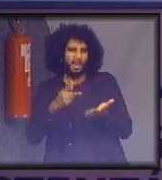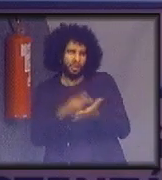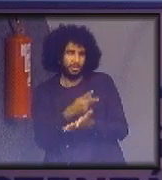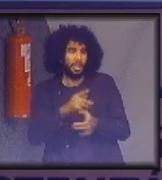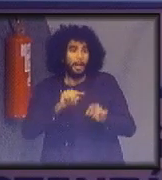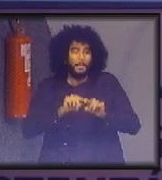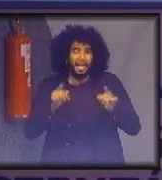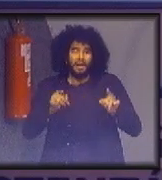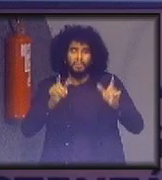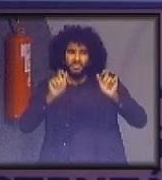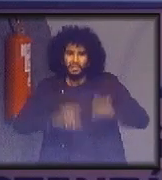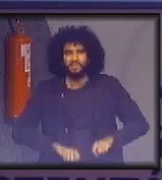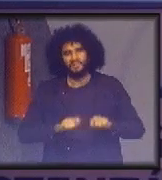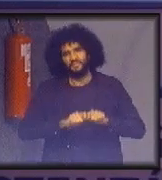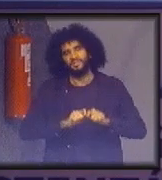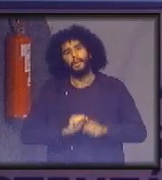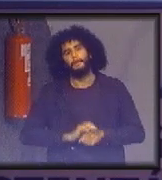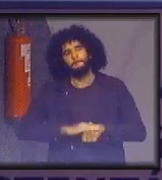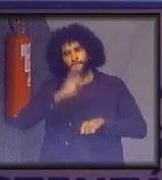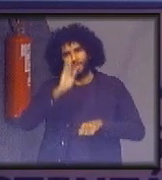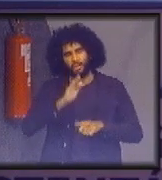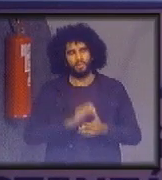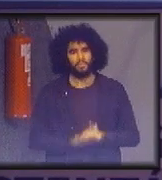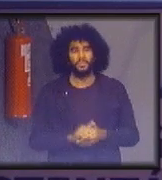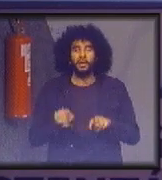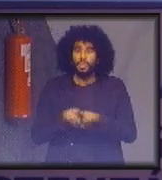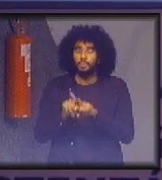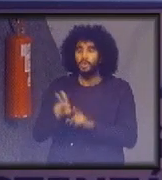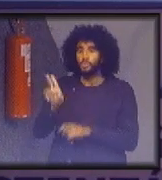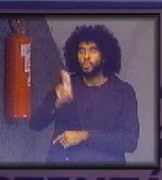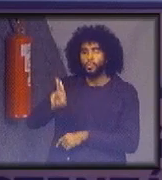poderiam fazer em maior extensão. usar os filtros